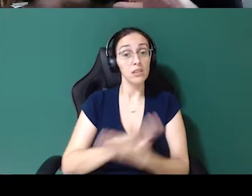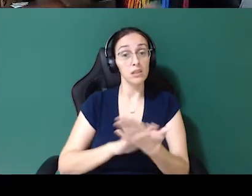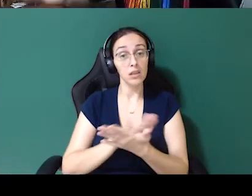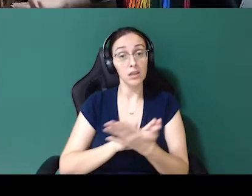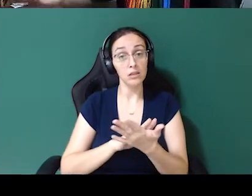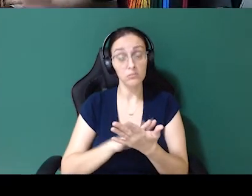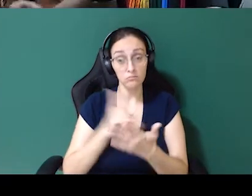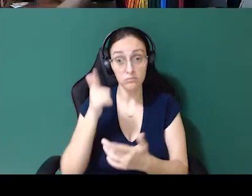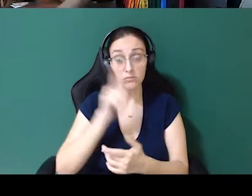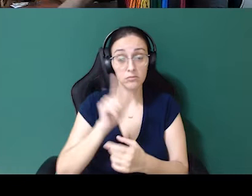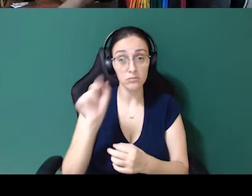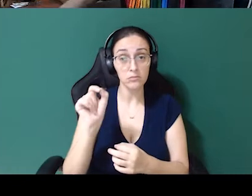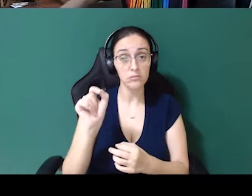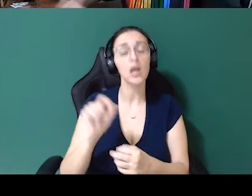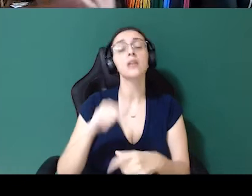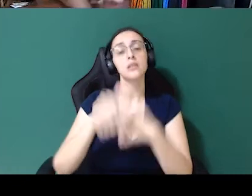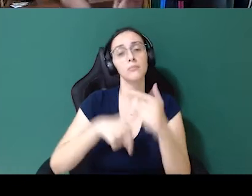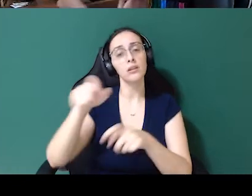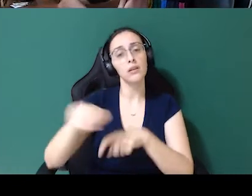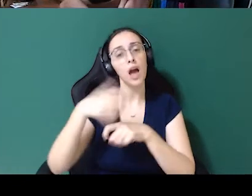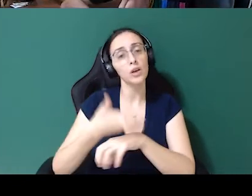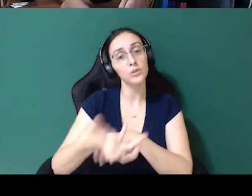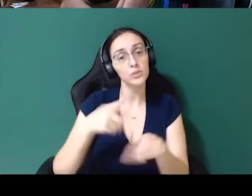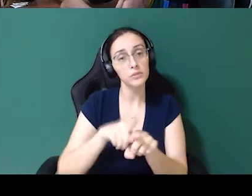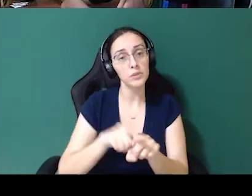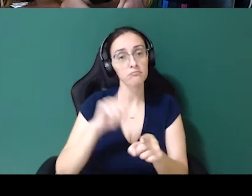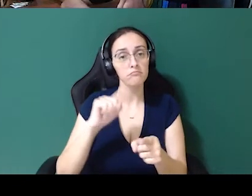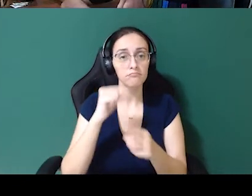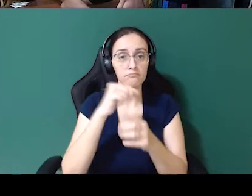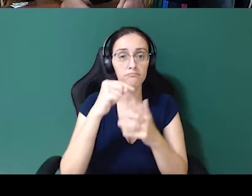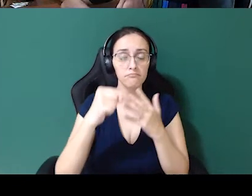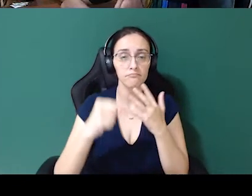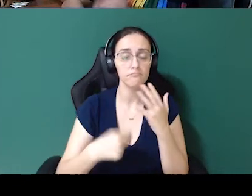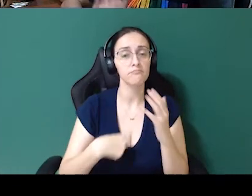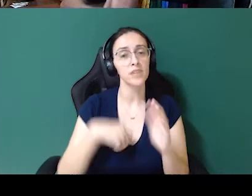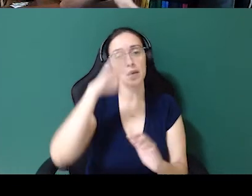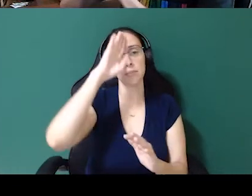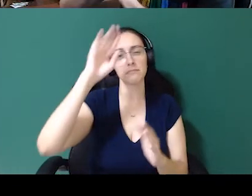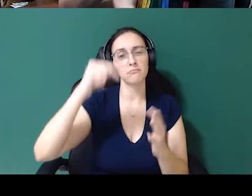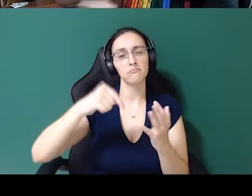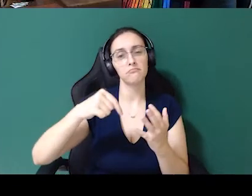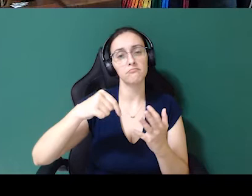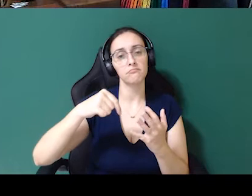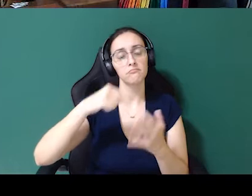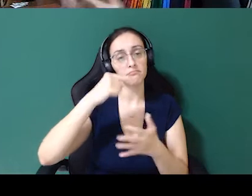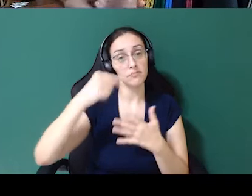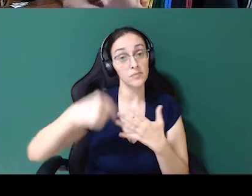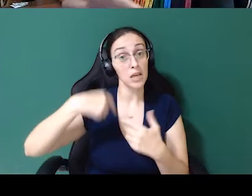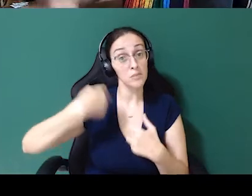Leta T, e ela também trabalha no agro. Eu trouxe aqui alguns dos principais pontos que a gente